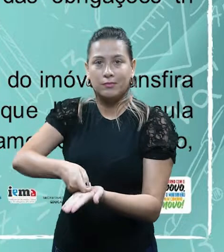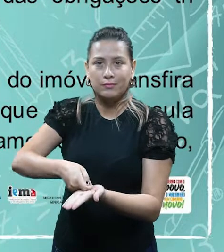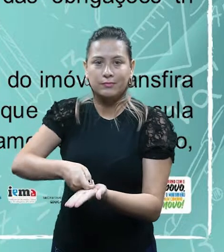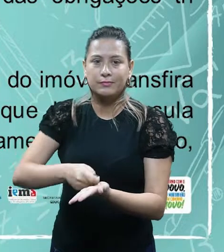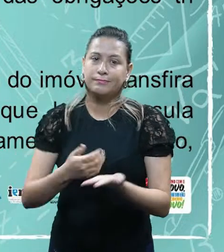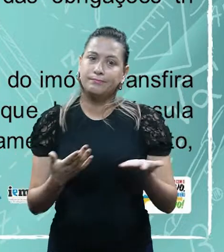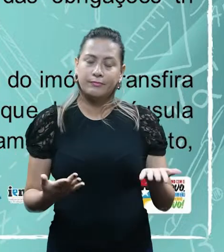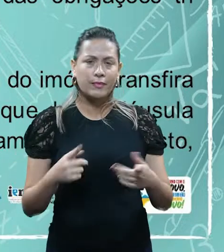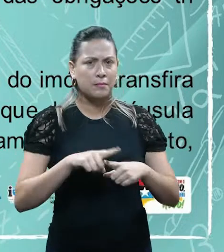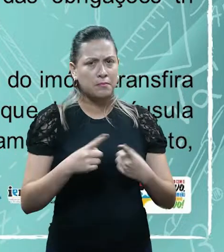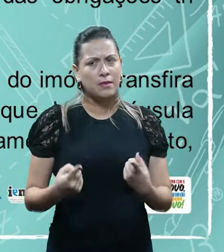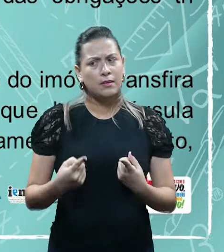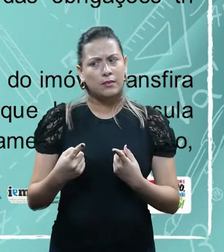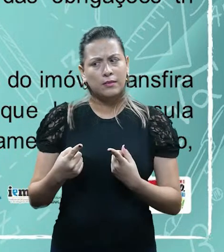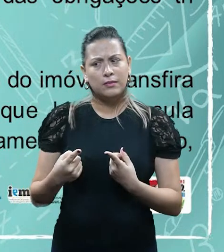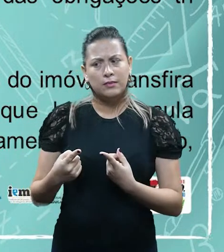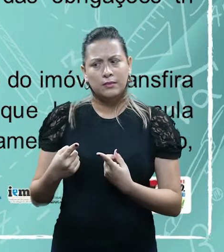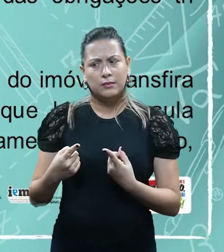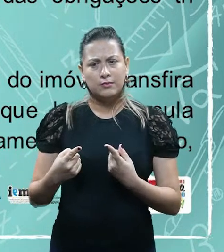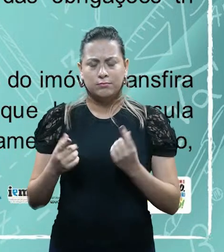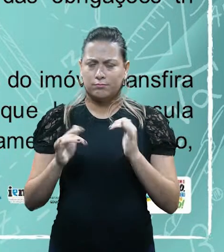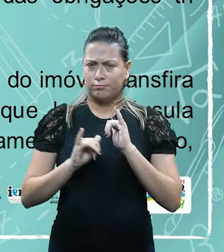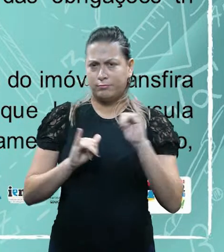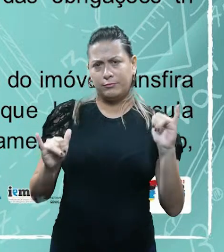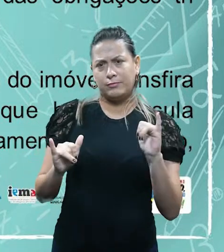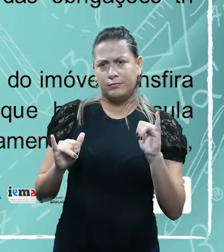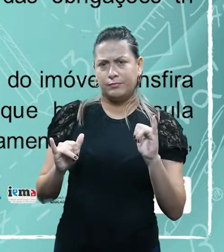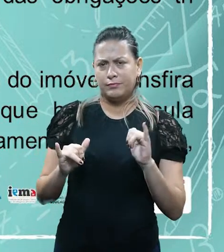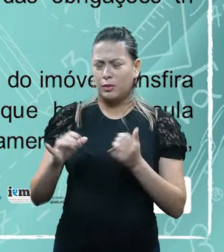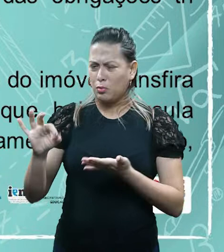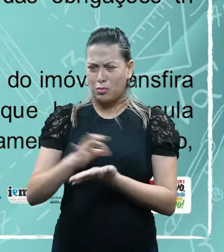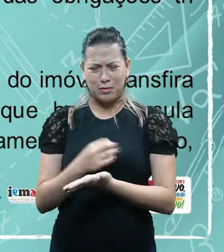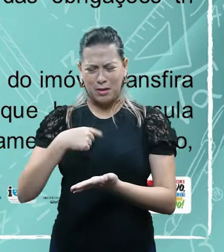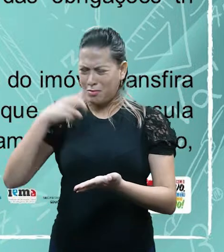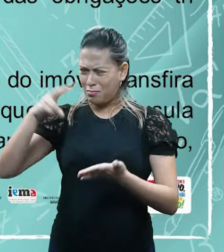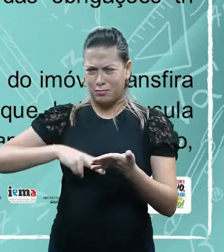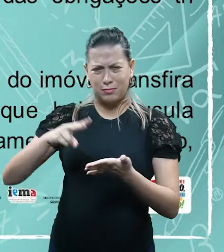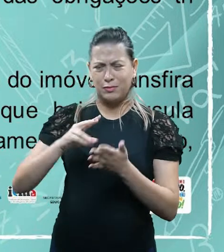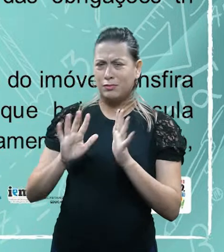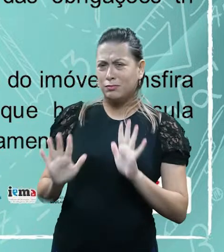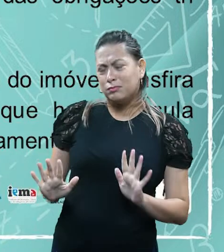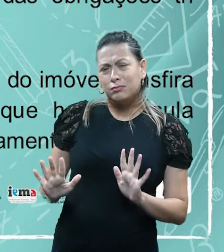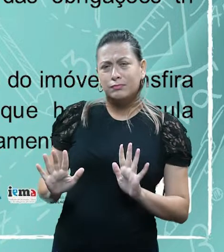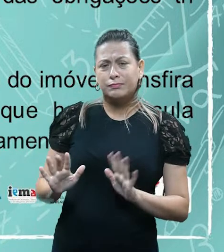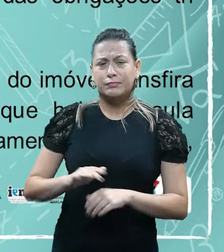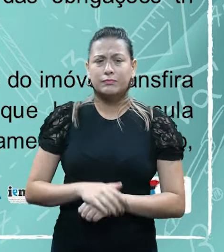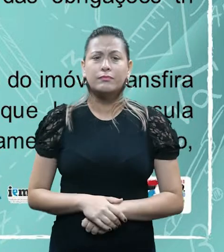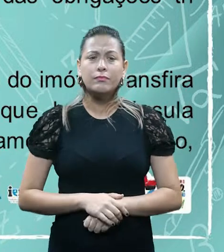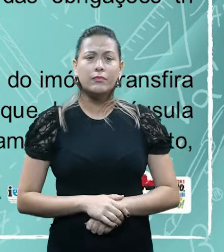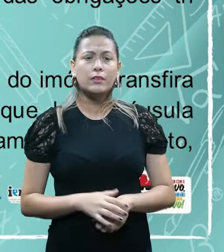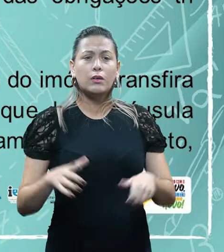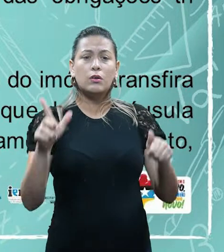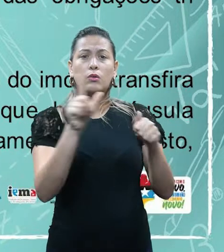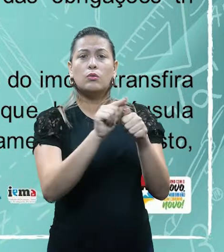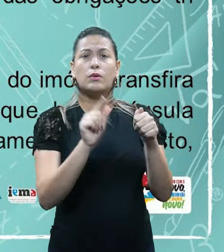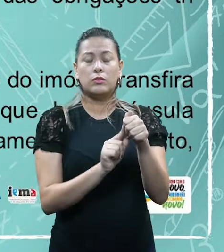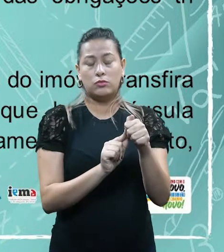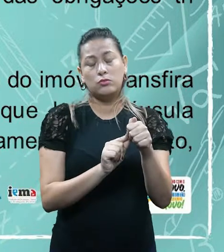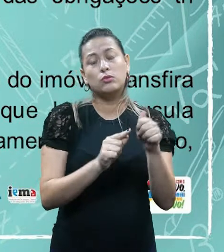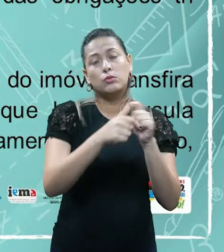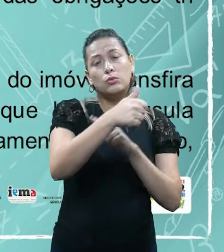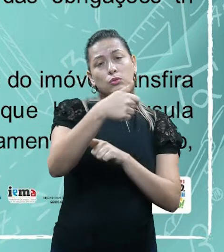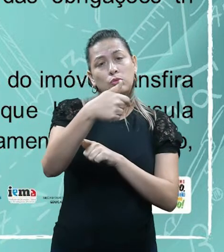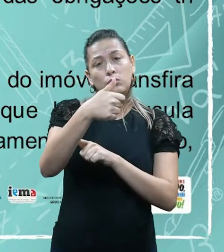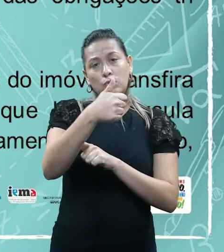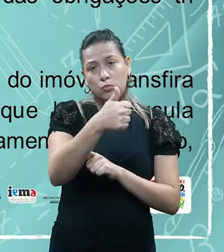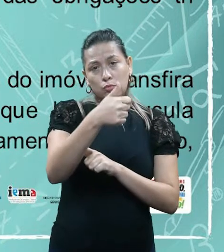fisco disse para Joãozinho, olha, nem se deu trabalho de pegar o contrato. Vamos lá ler, né, o que diz o artigo 123 do CTM.